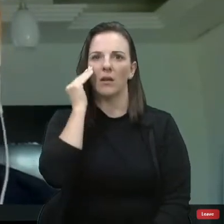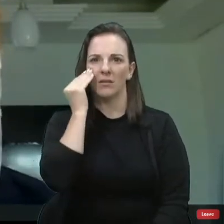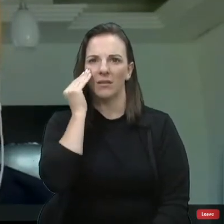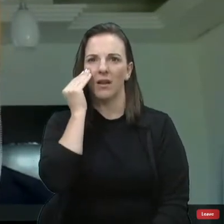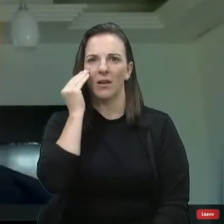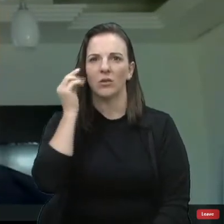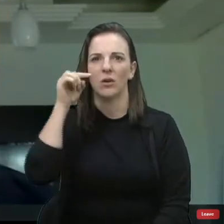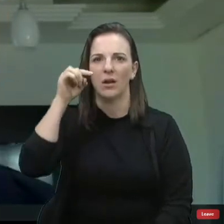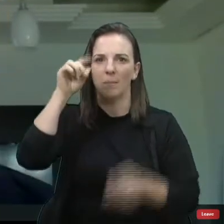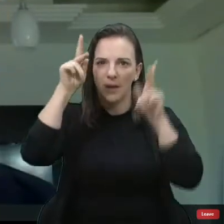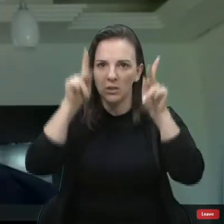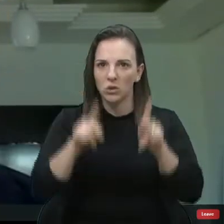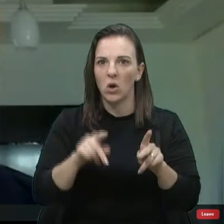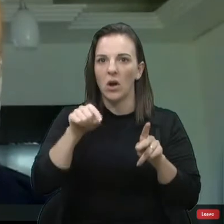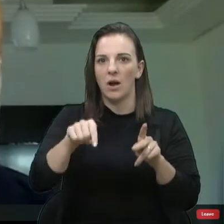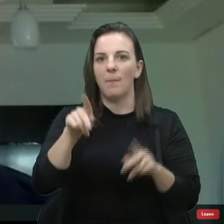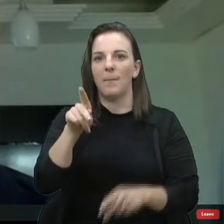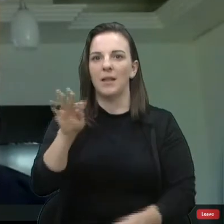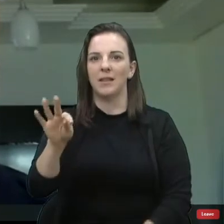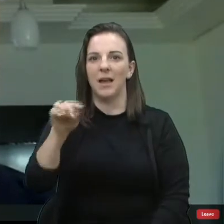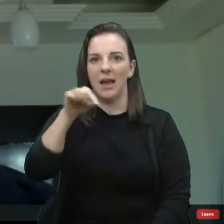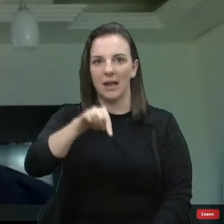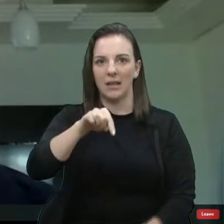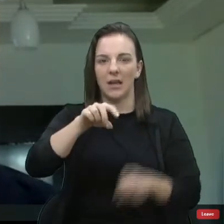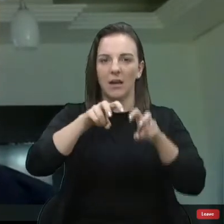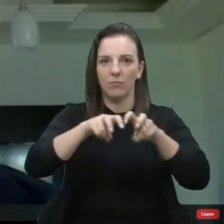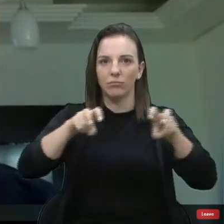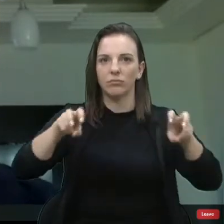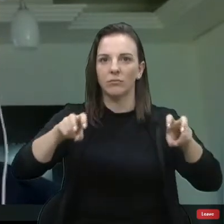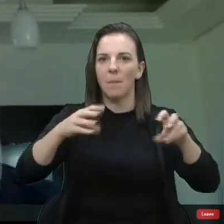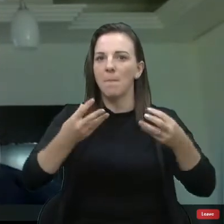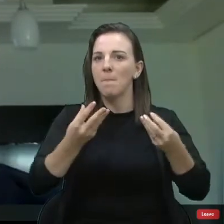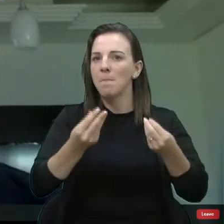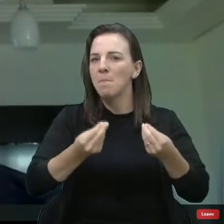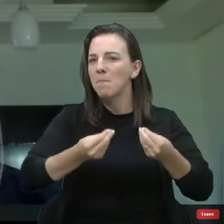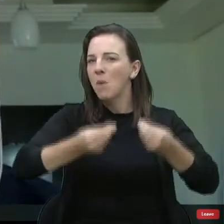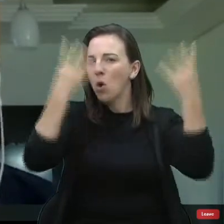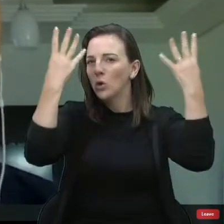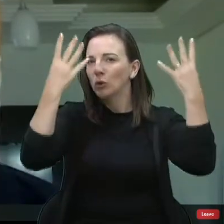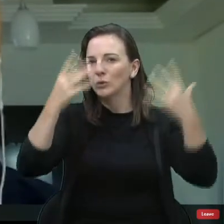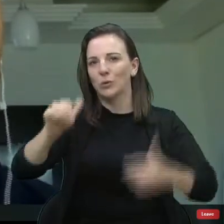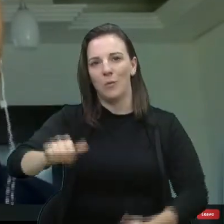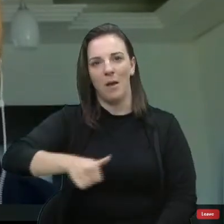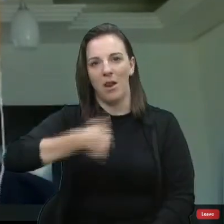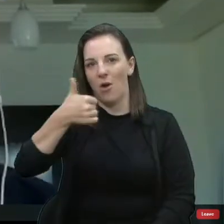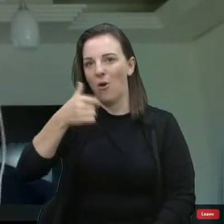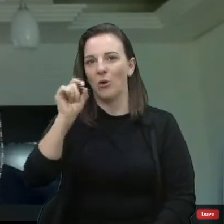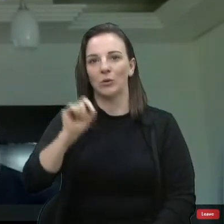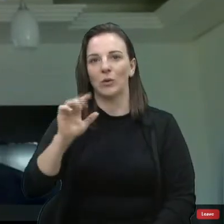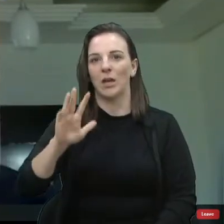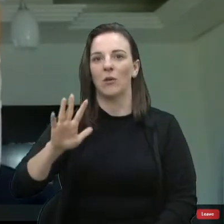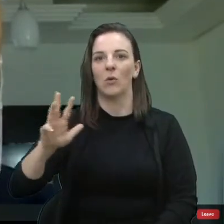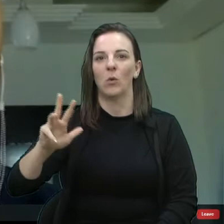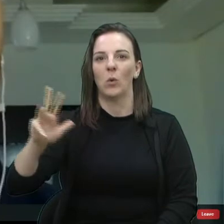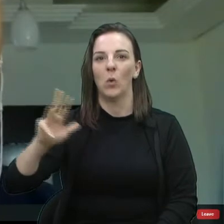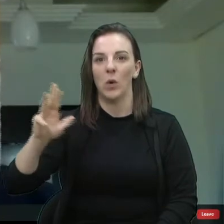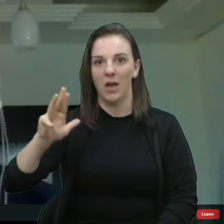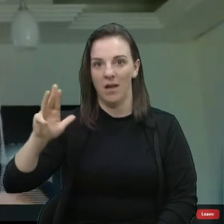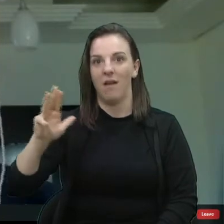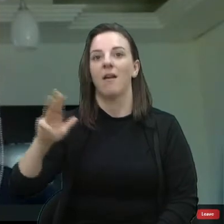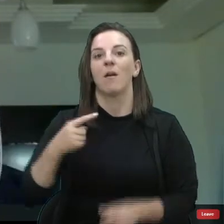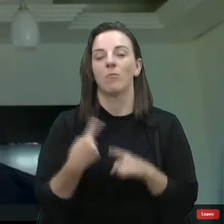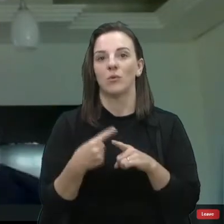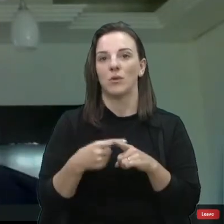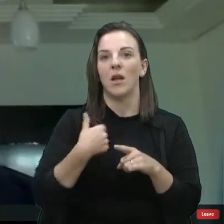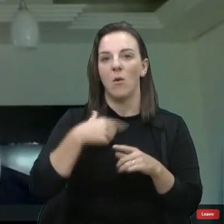Lula, muito melhor, né? Eu aprendi a apreciar vocês como colegas de trabalho, né? A gente, às vezes, tem alguns atritos